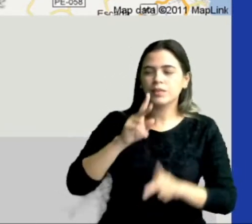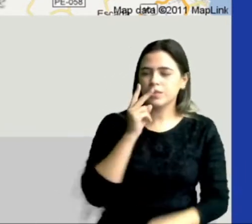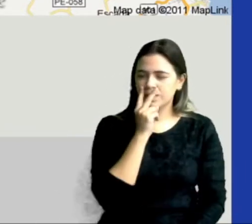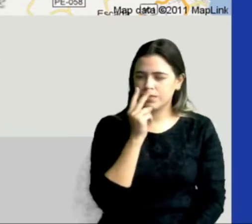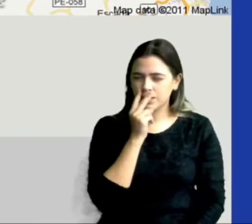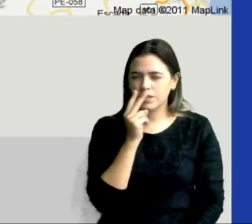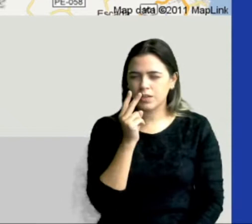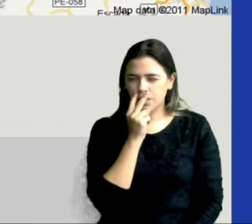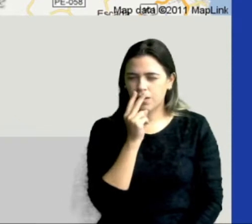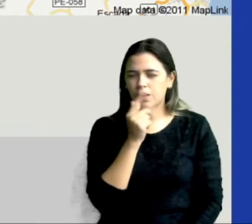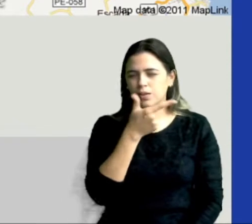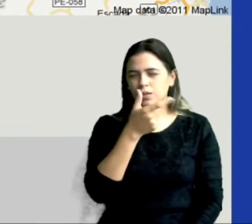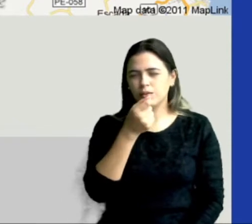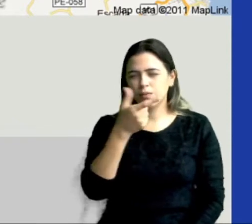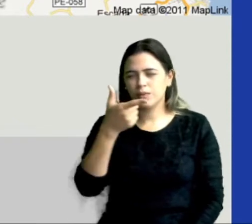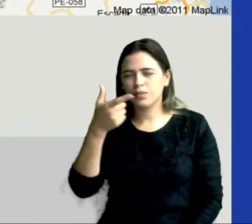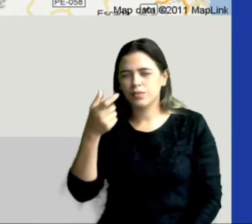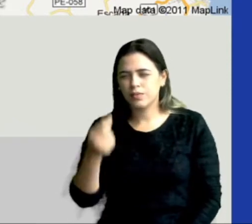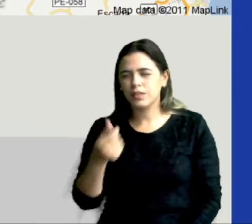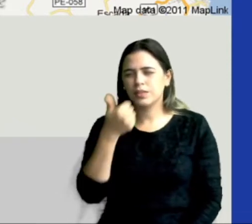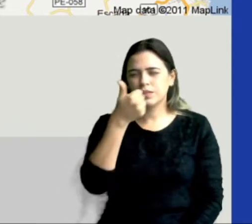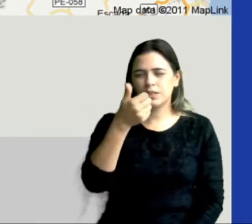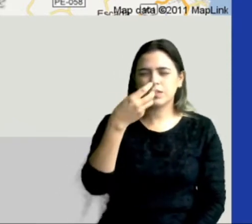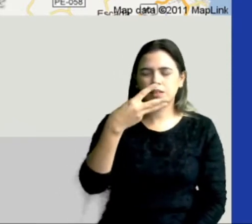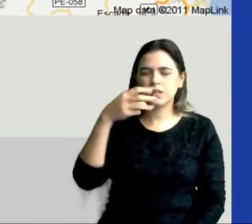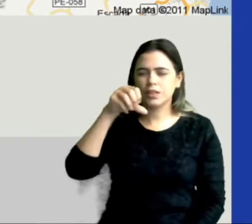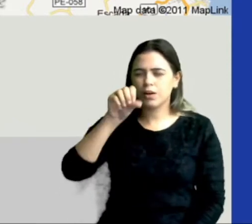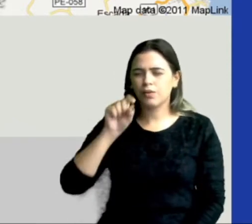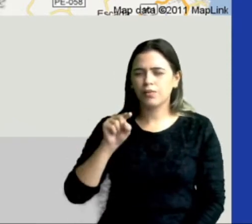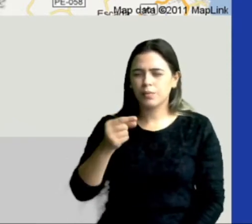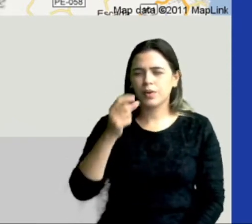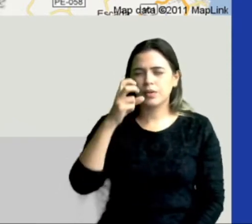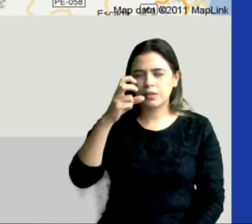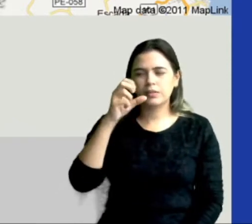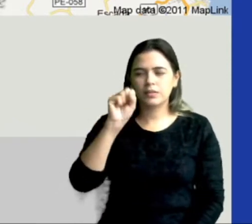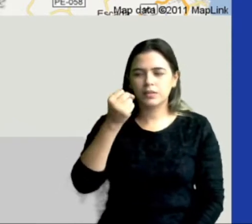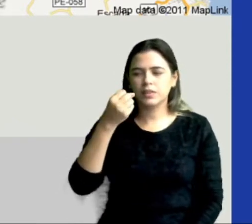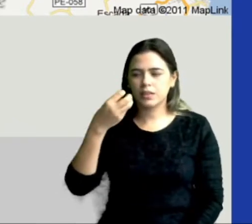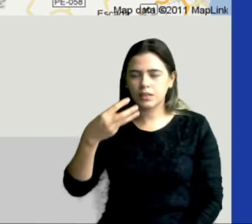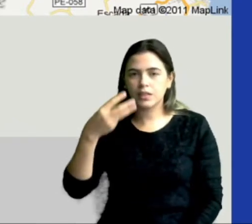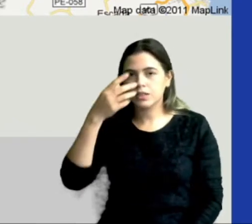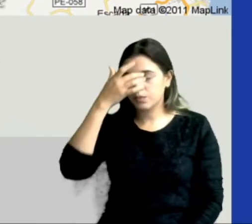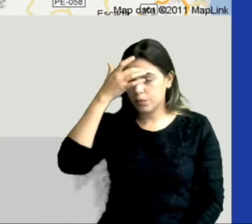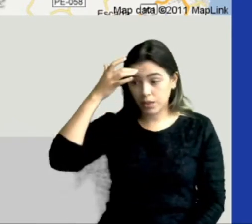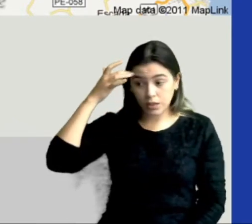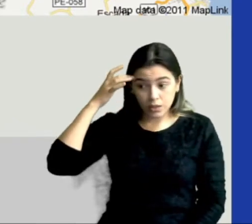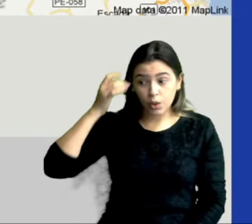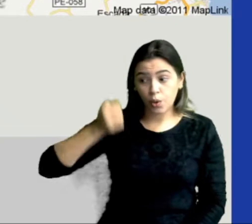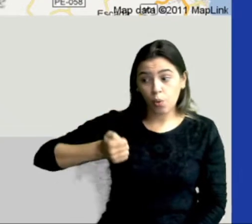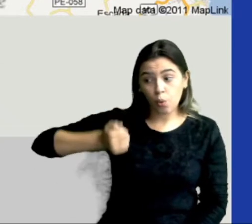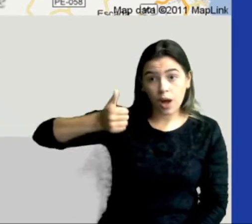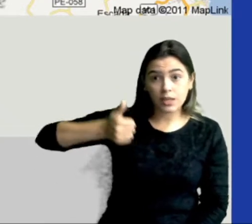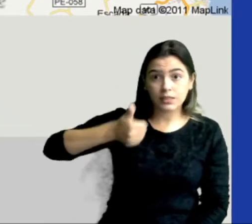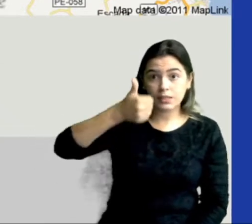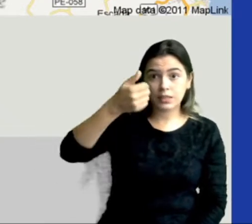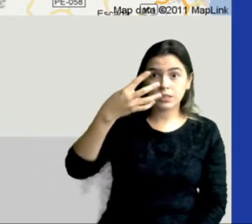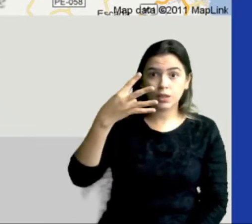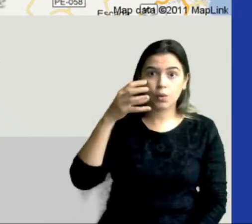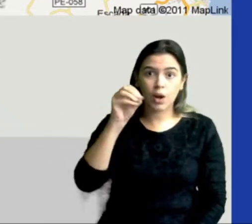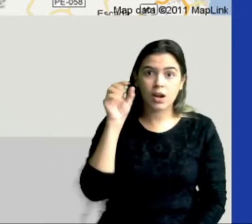2020, né? Dado de 2020, é de 139.583 pessoas, quase 140 mil